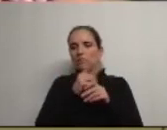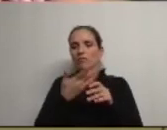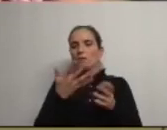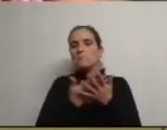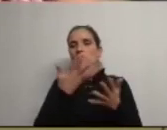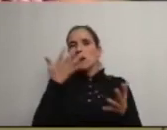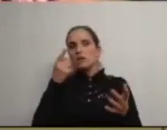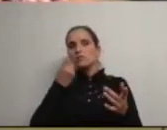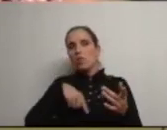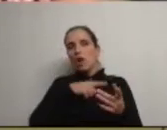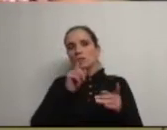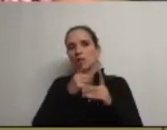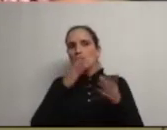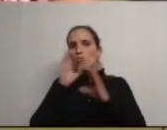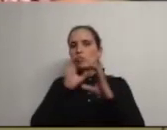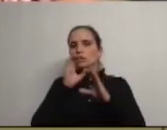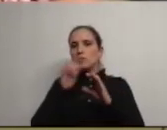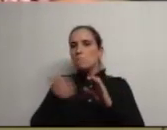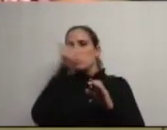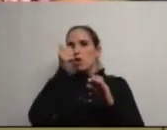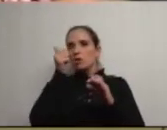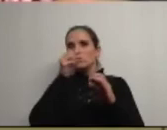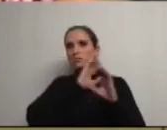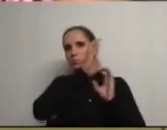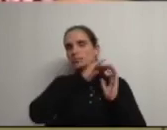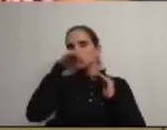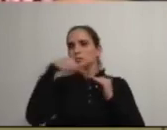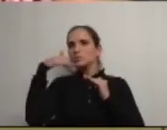que nós fiquemos com comunicações de alto débito